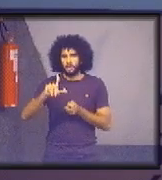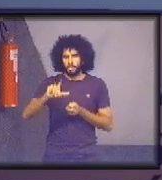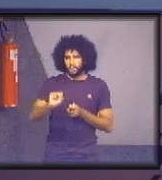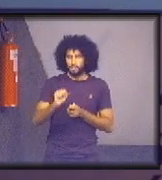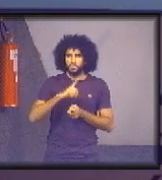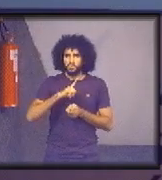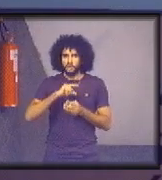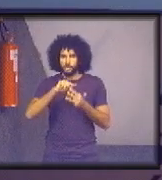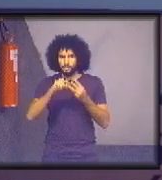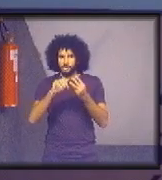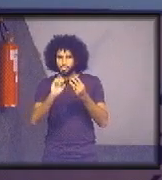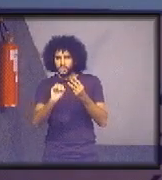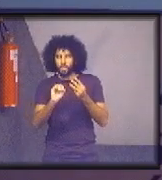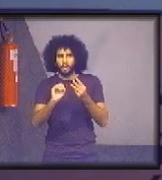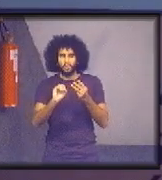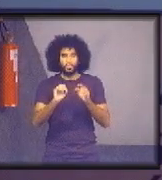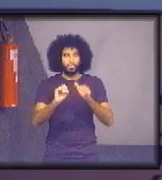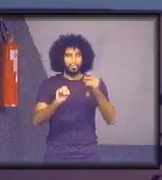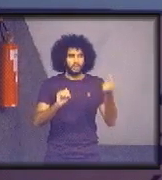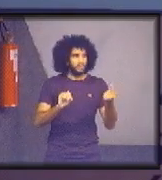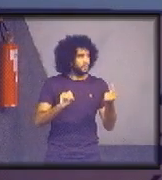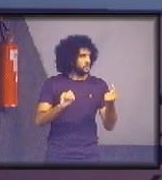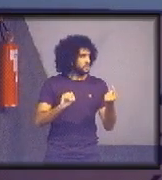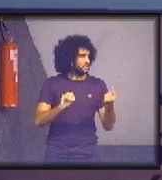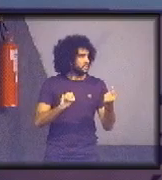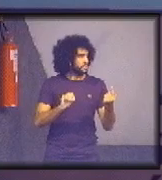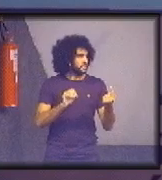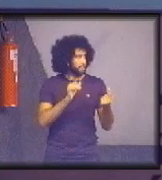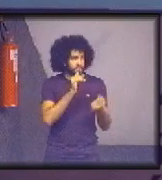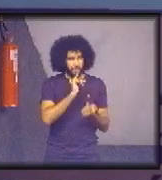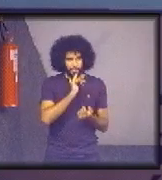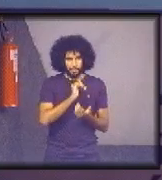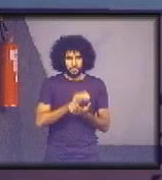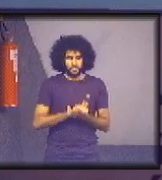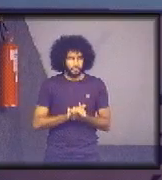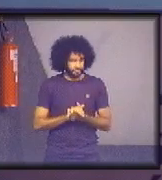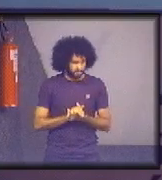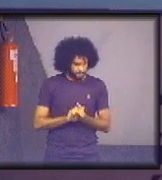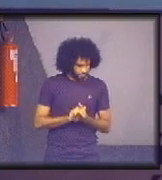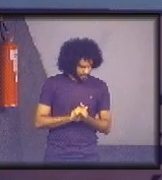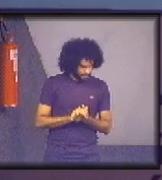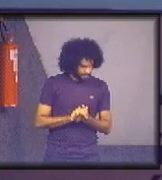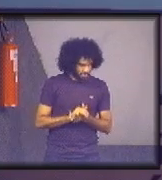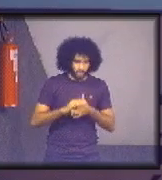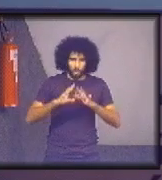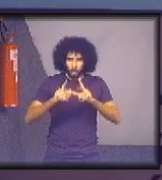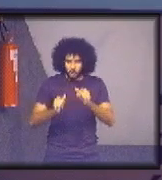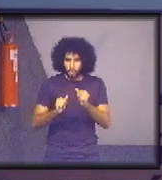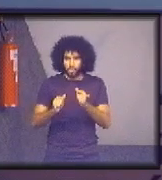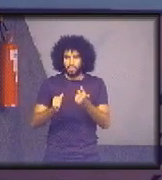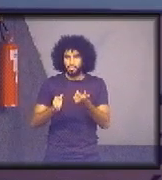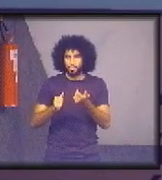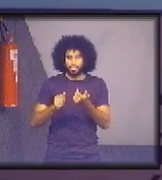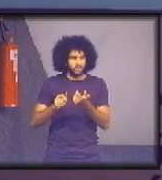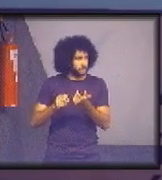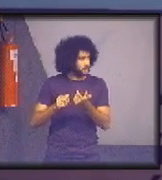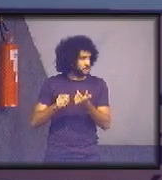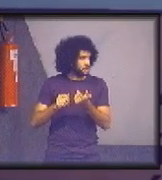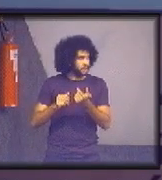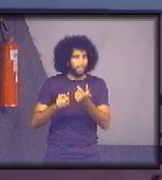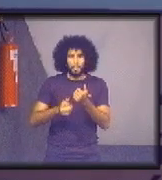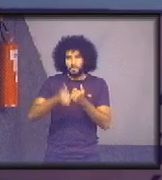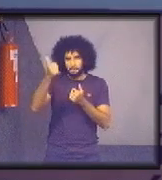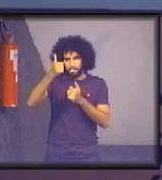de água, e o primeiro quartil vai até a 22ª posição. No caso, essas posições zero serão todas igualadas, é como se tivesse todo mundo numa primeira